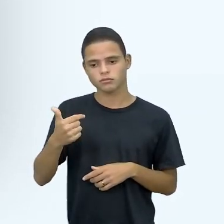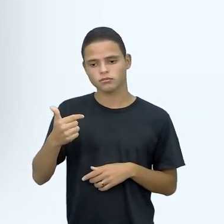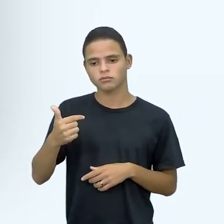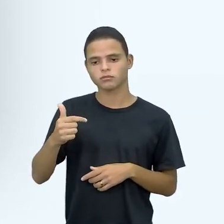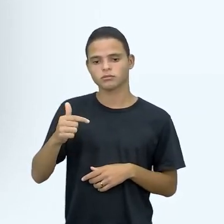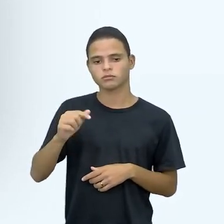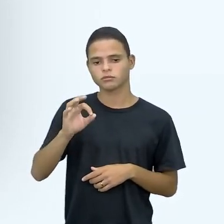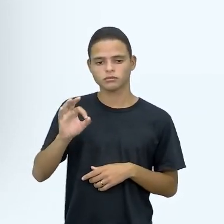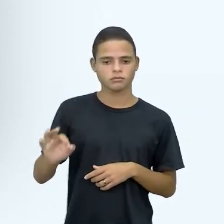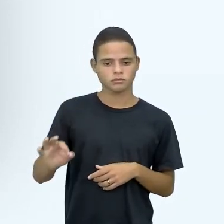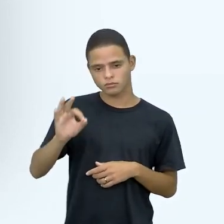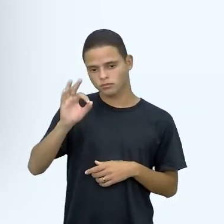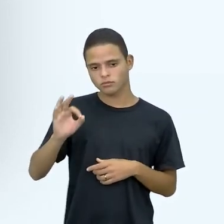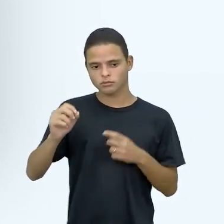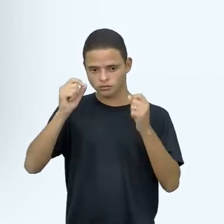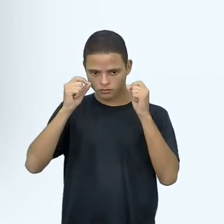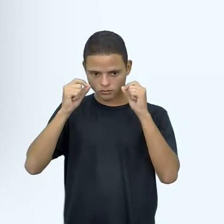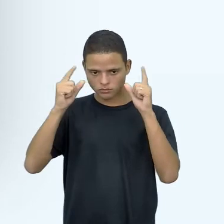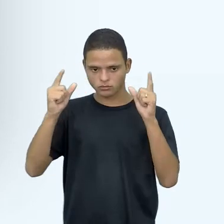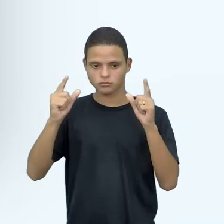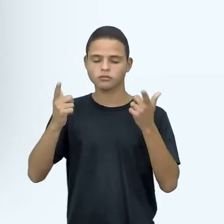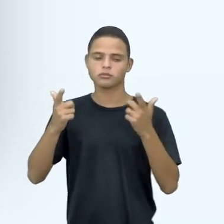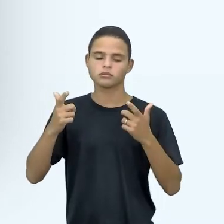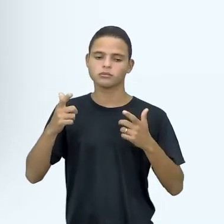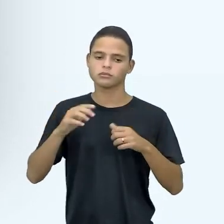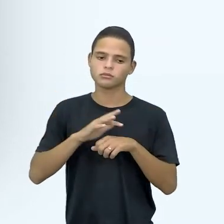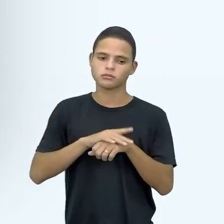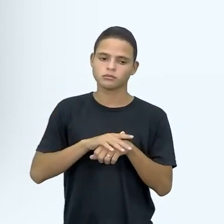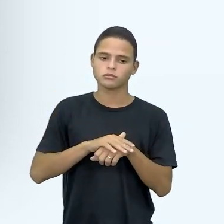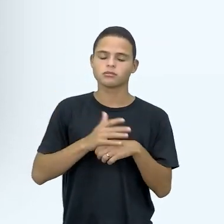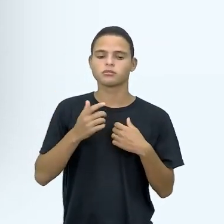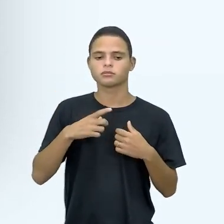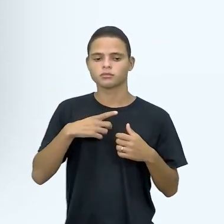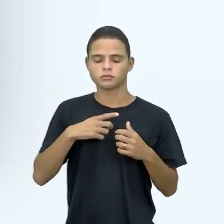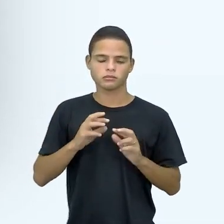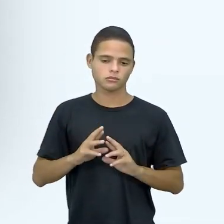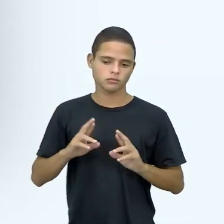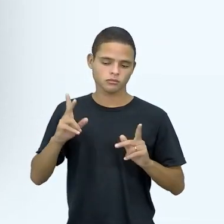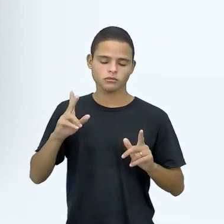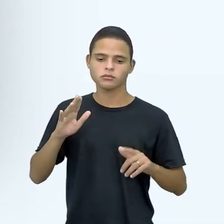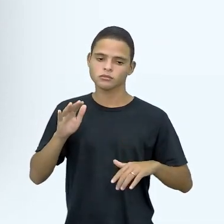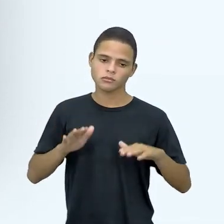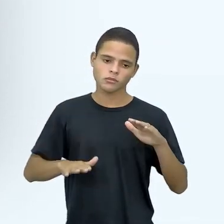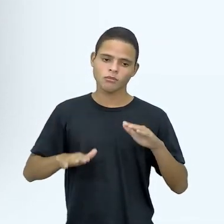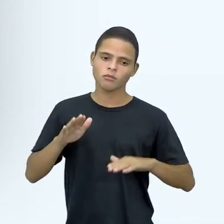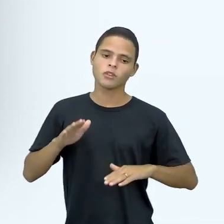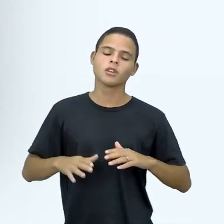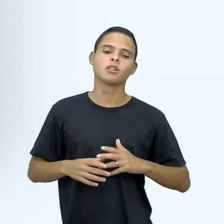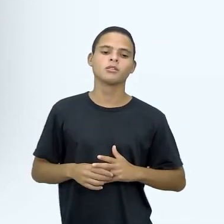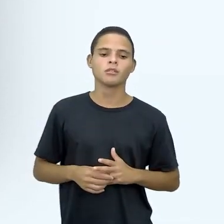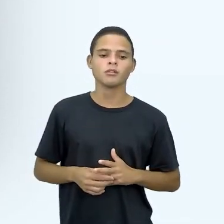também estar atento, né, com aquela doença, né, essa diferença justamente é, né, porque, bom,